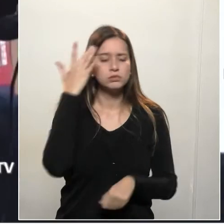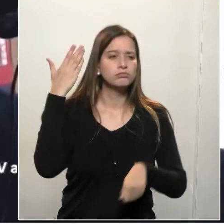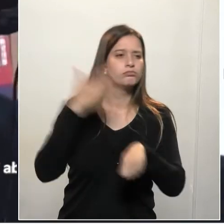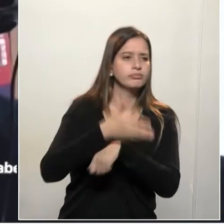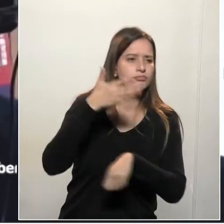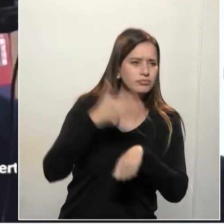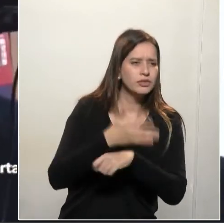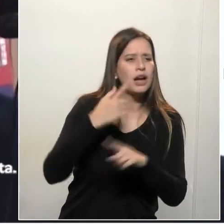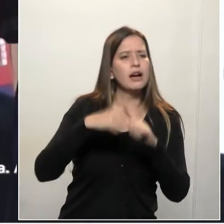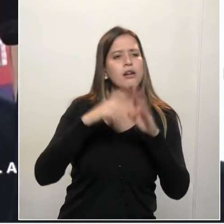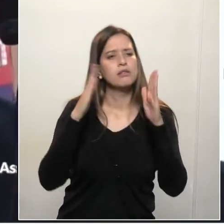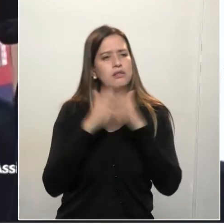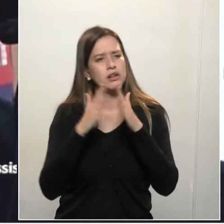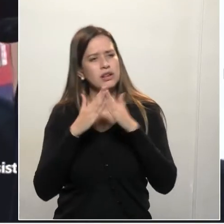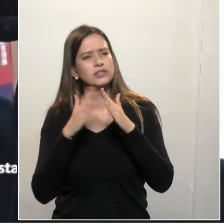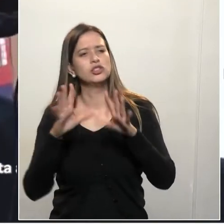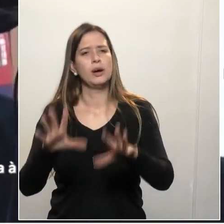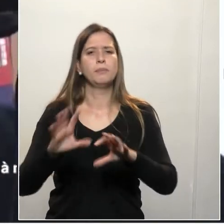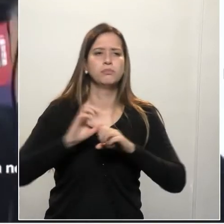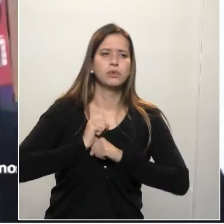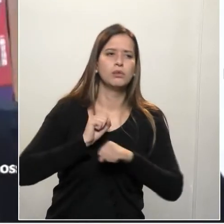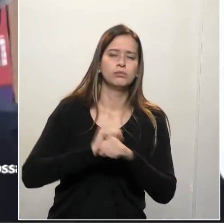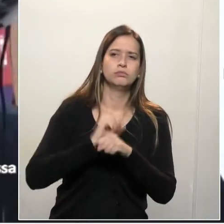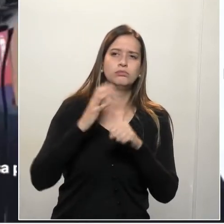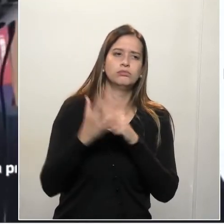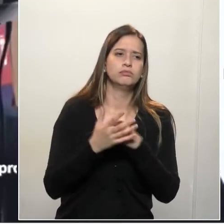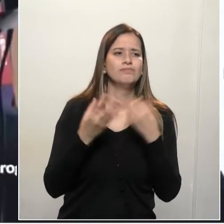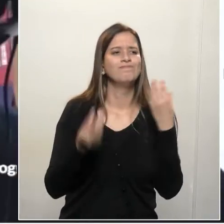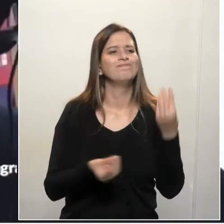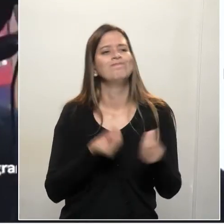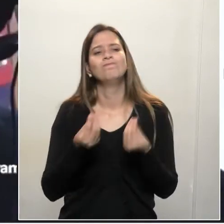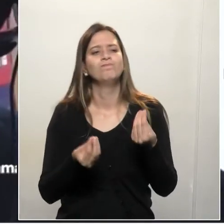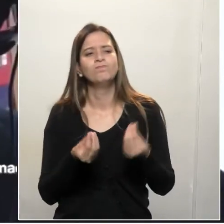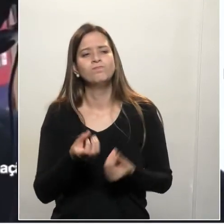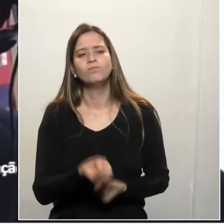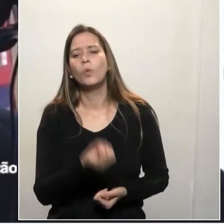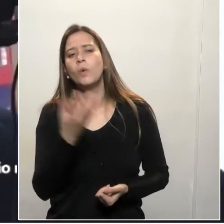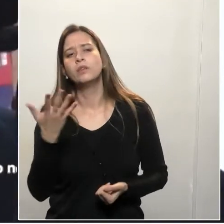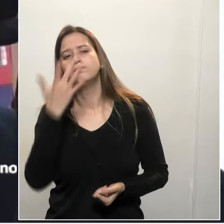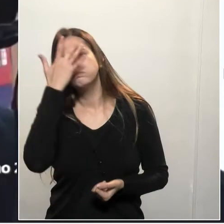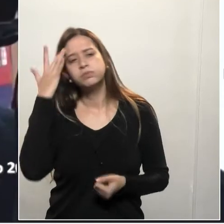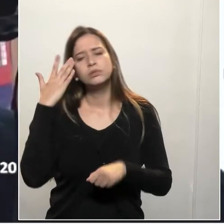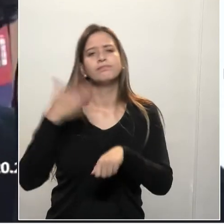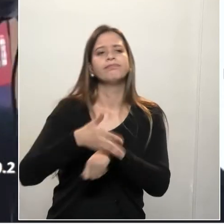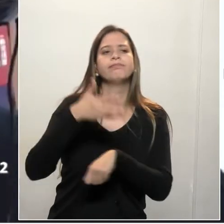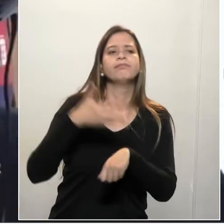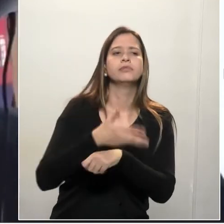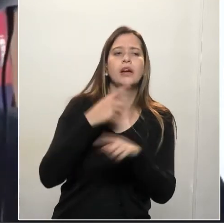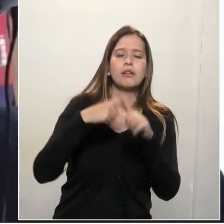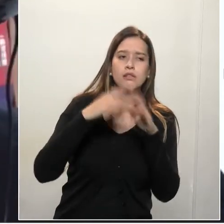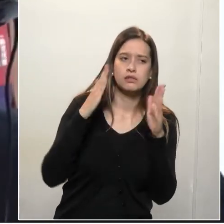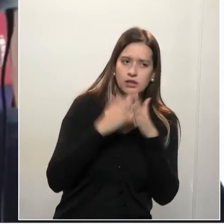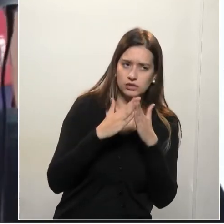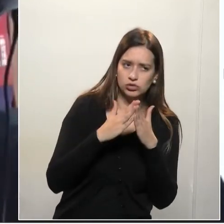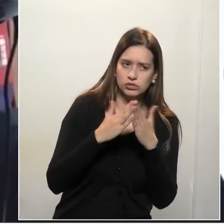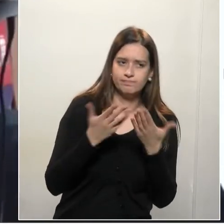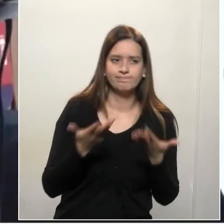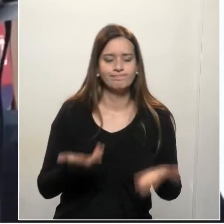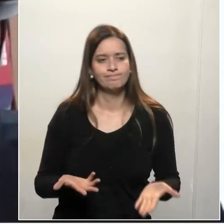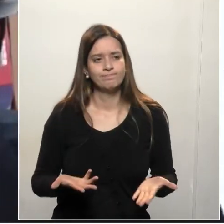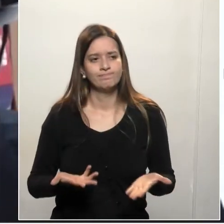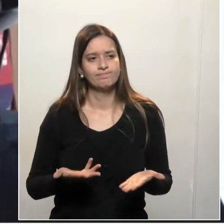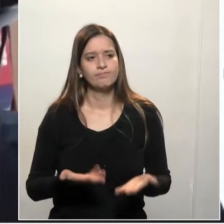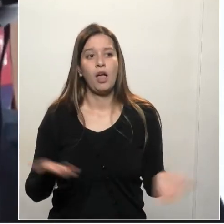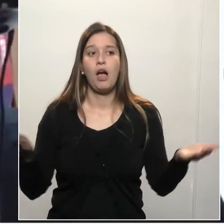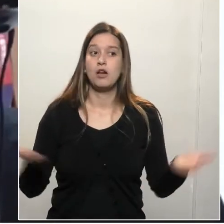e que se contaminou. Ora, quantas pessoas frequentam as igrejas? Agora, vejam a forma com que